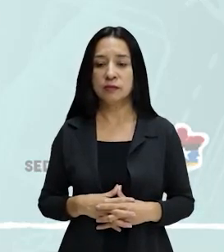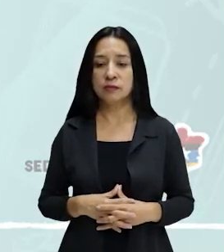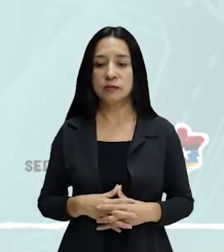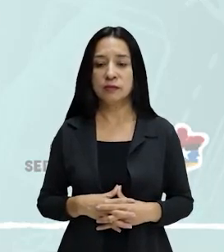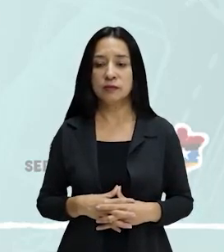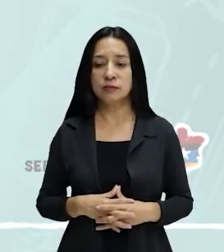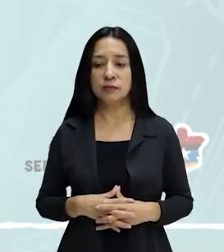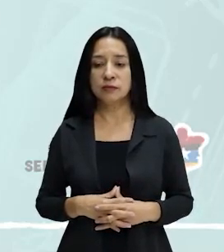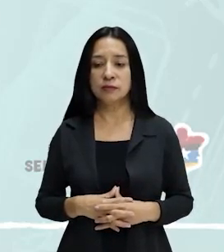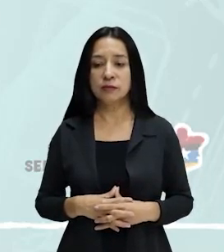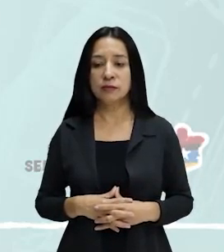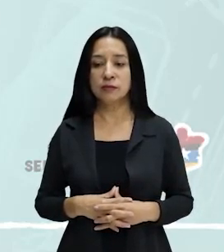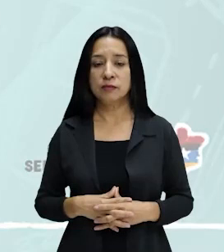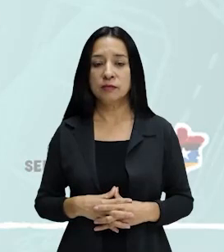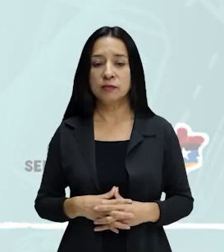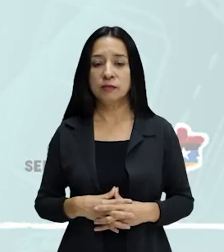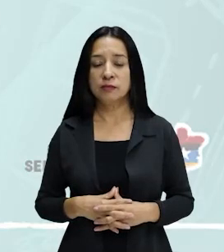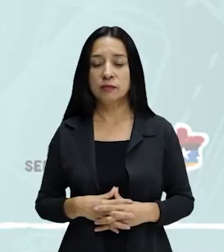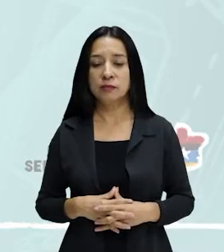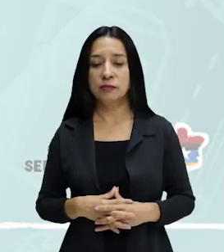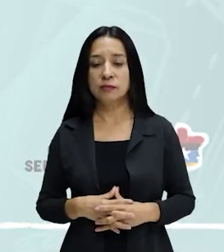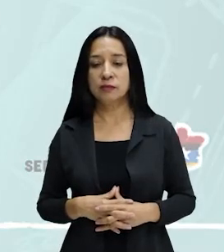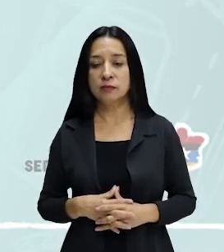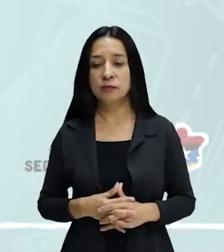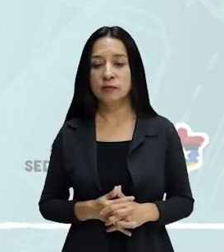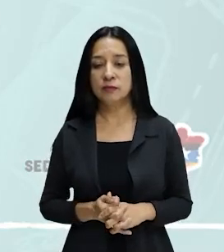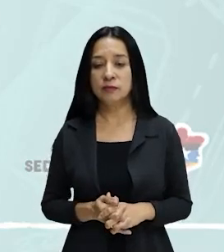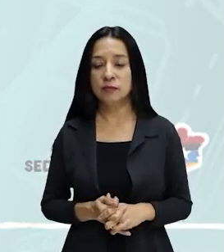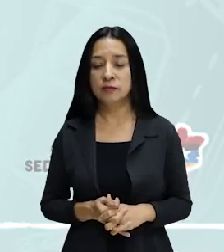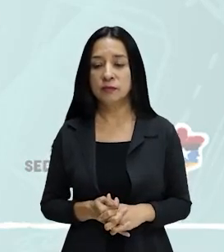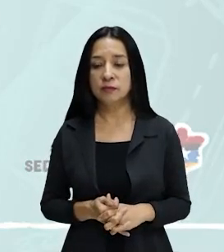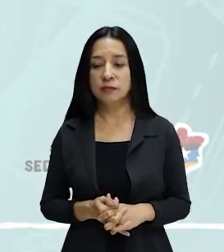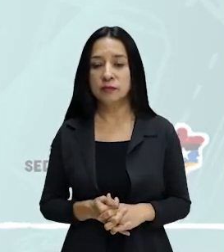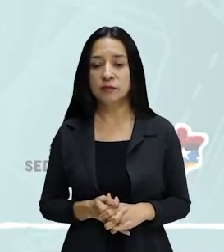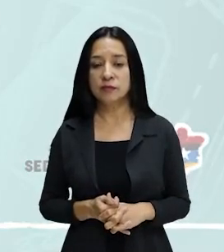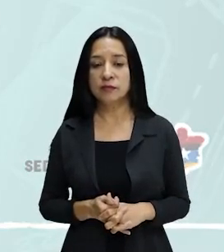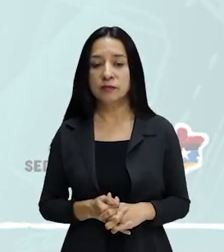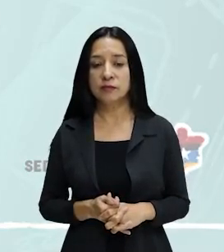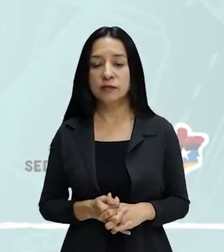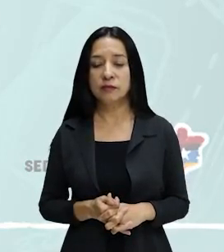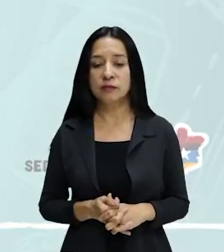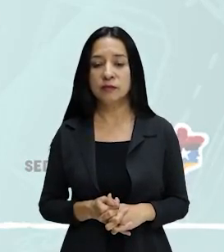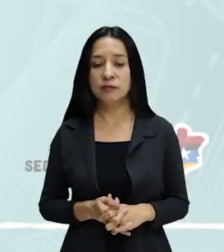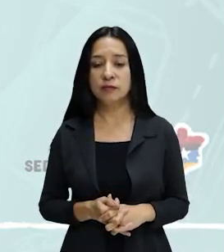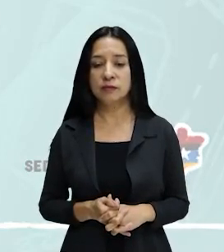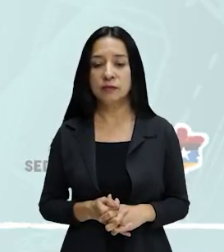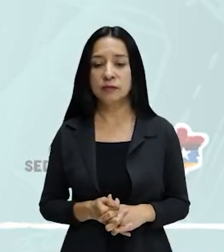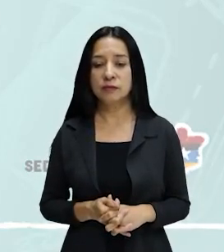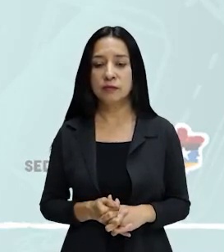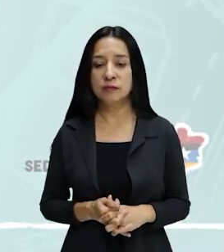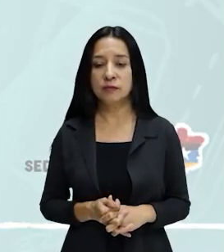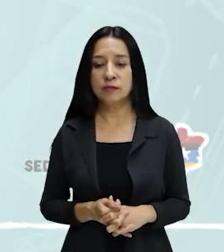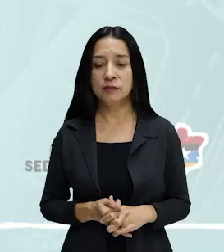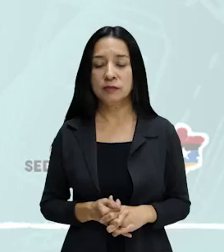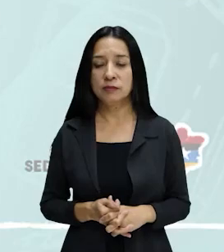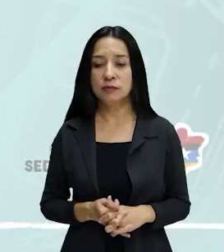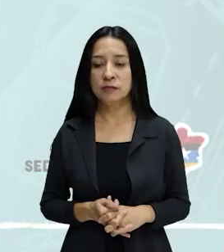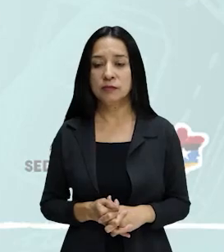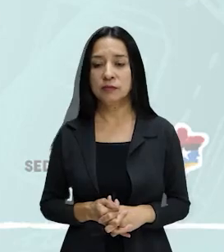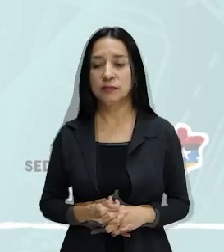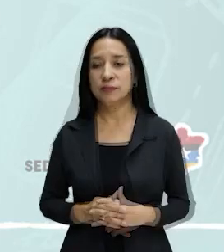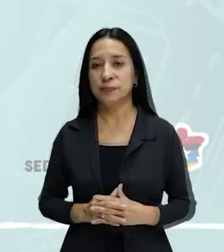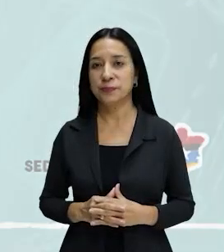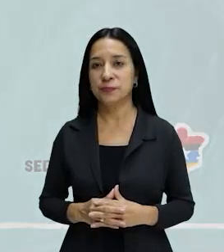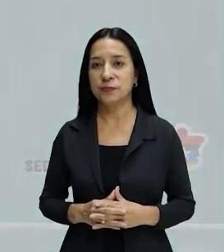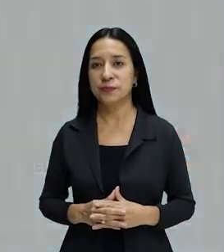há, neste mundo, pessoas felizes que podem escrever sem preocupação, de acentuar certo. Uma coisa que eu gostaria de